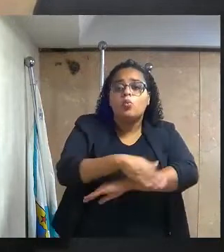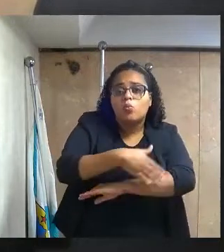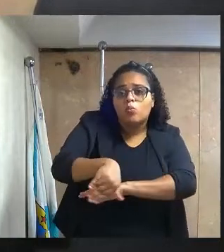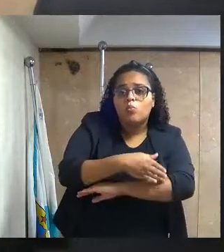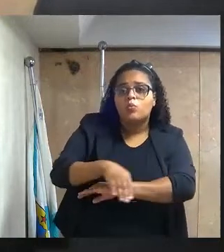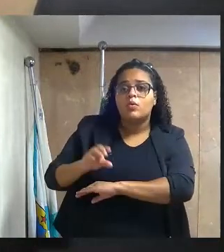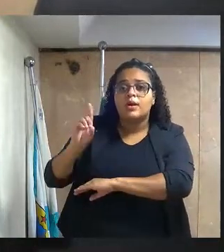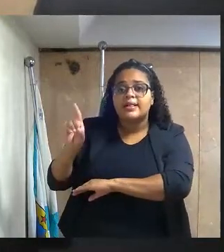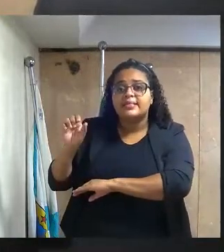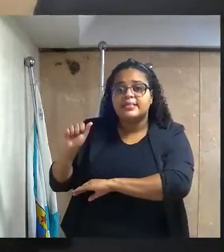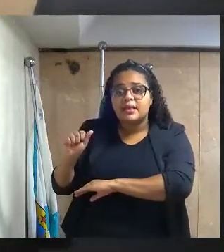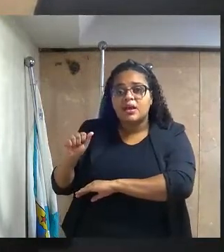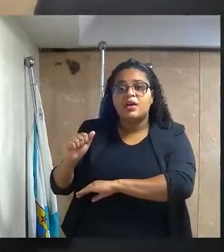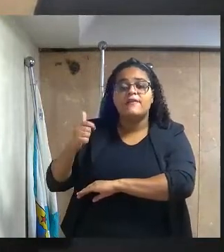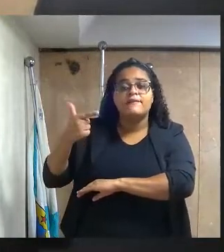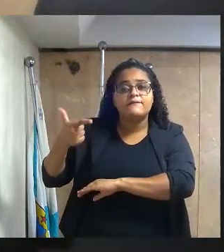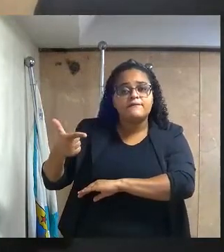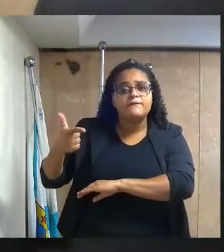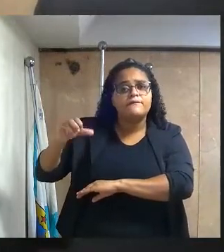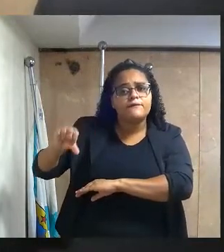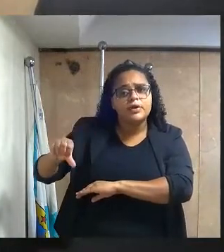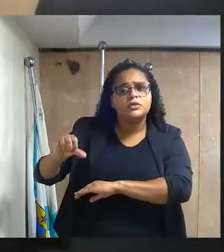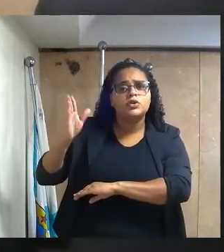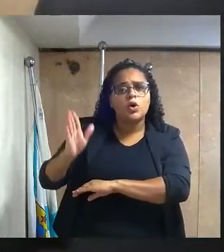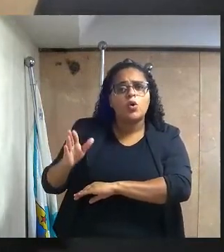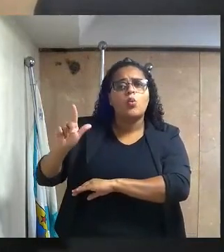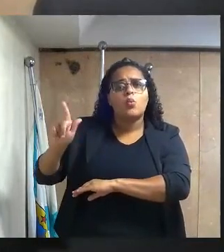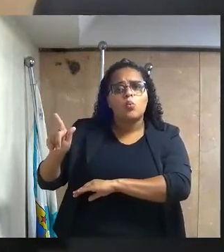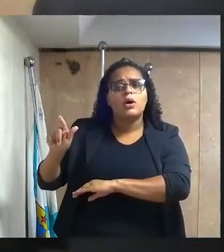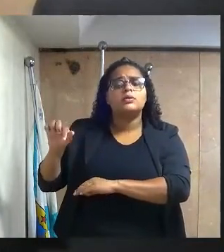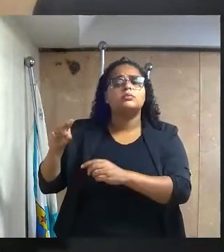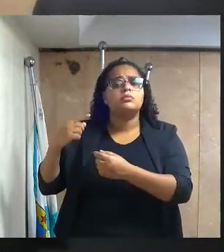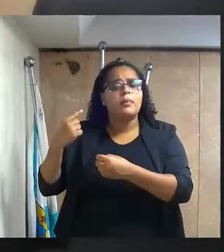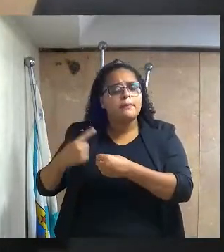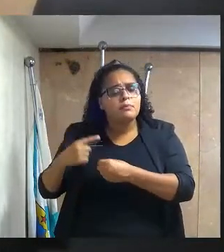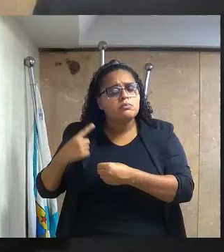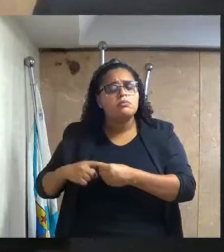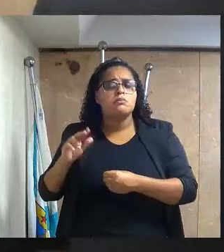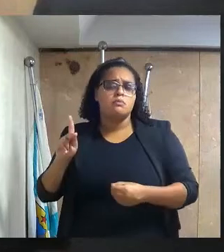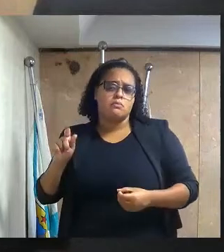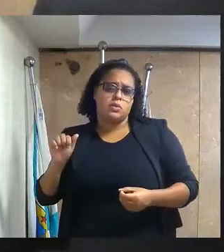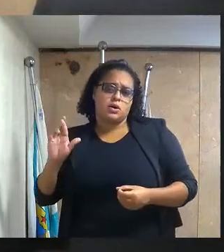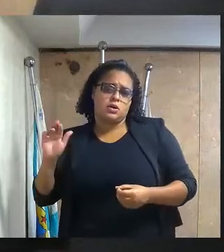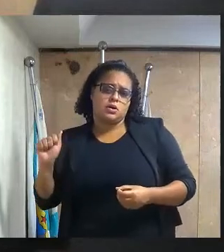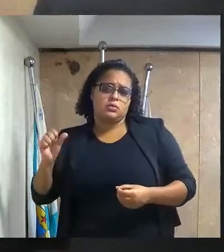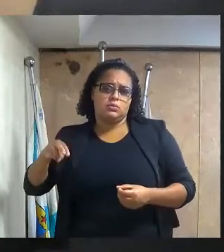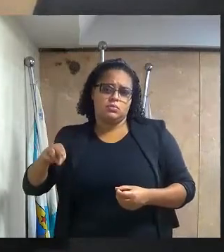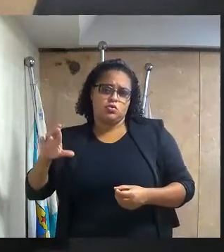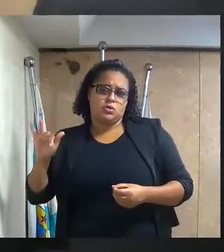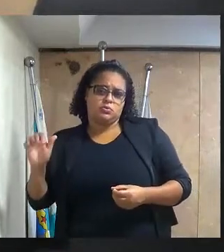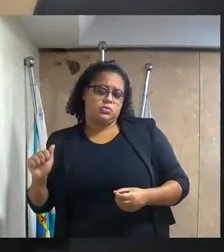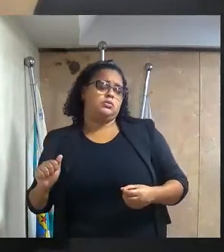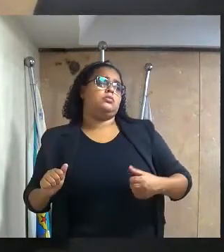B20, lote 19, quadra 1, Parada Morabi, terceiro distrito desse município.